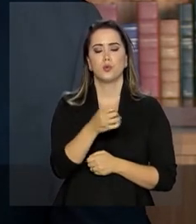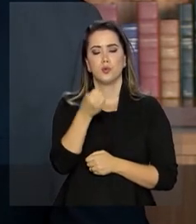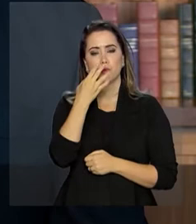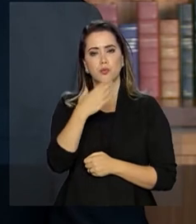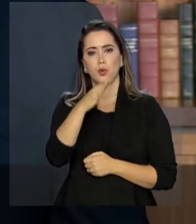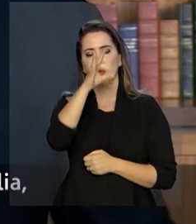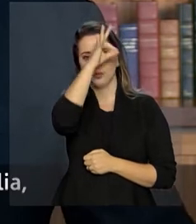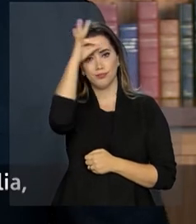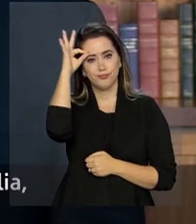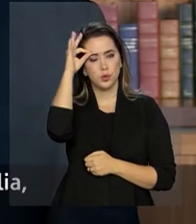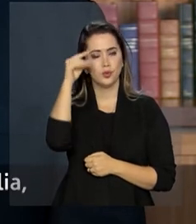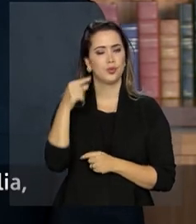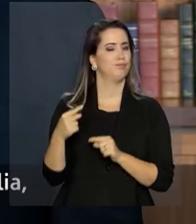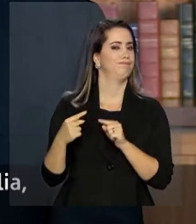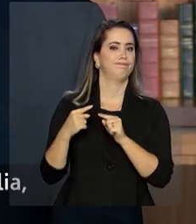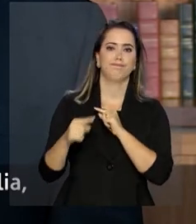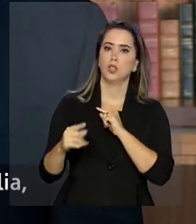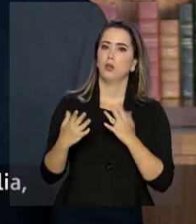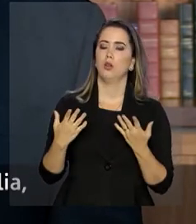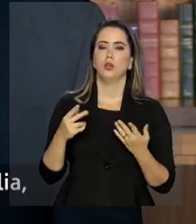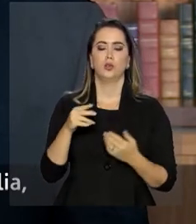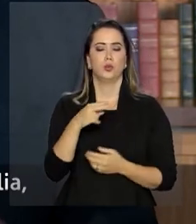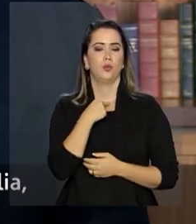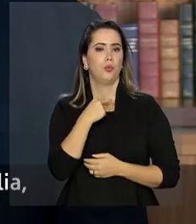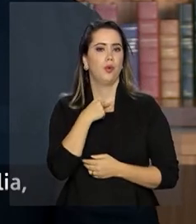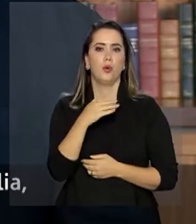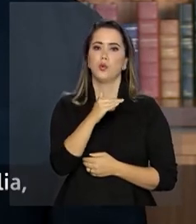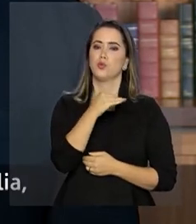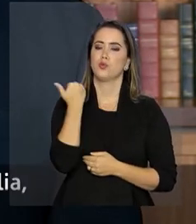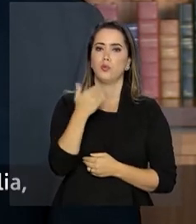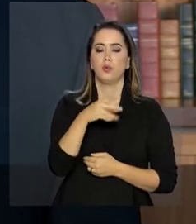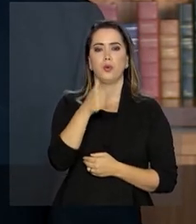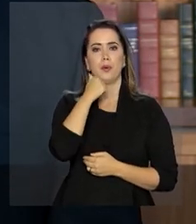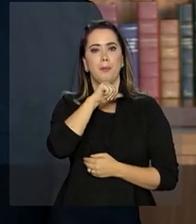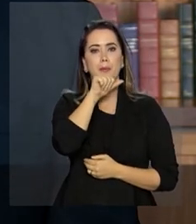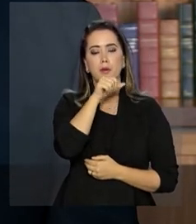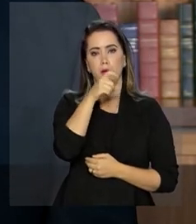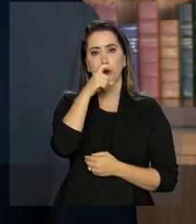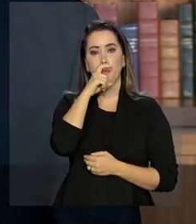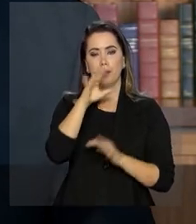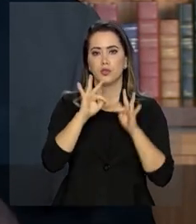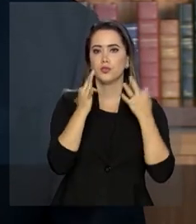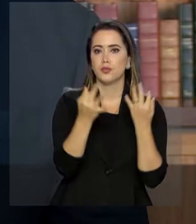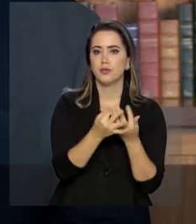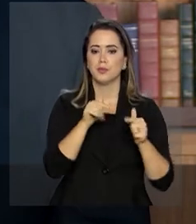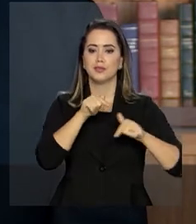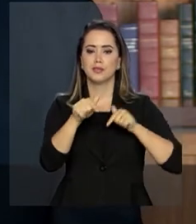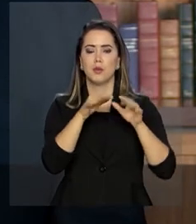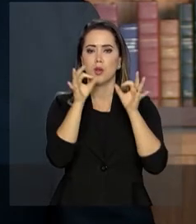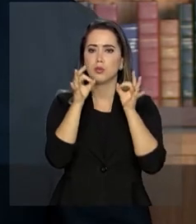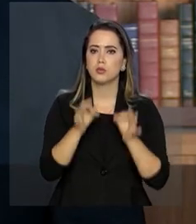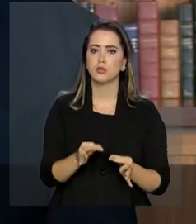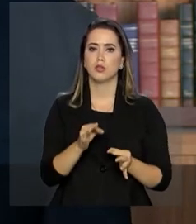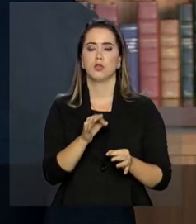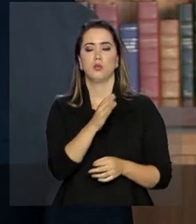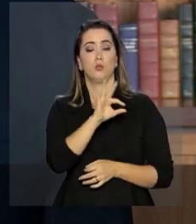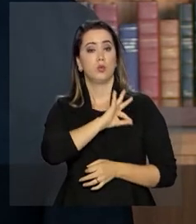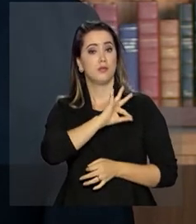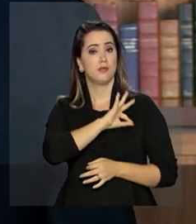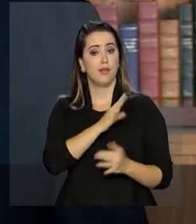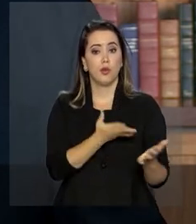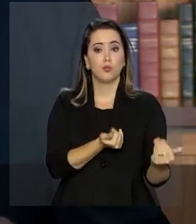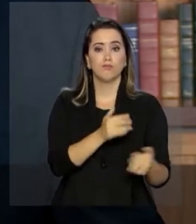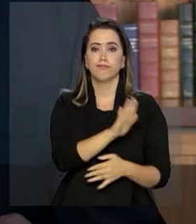intolerável que estejamos enterrando pais e mães de família, trabalhadores honestos, policiais, jovens e crianças.